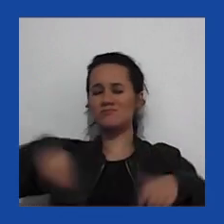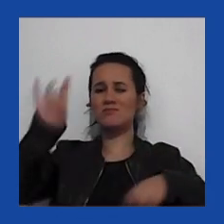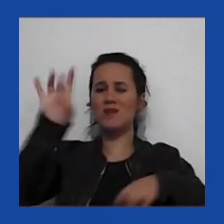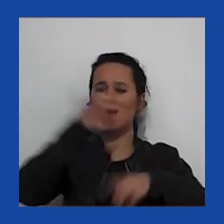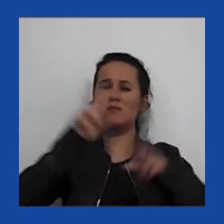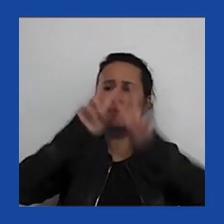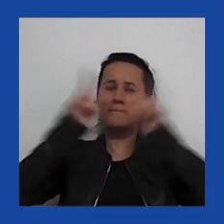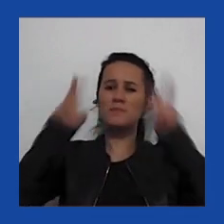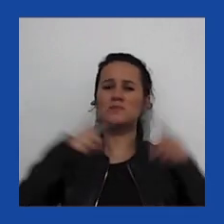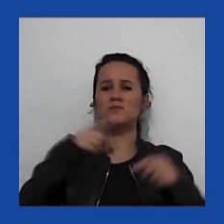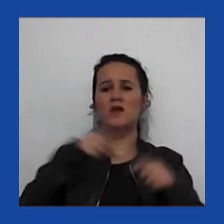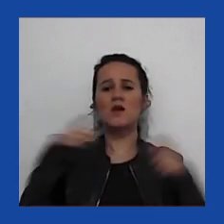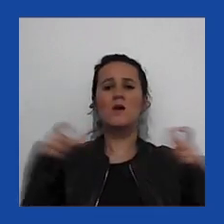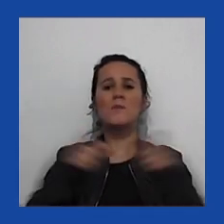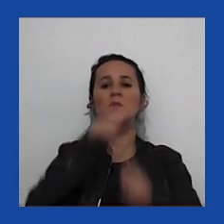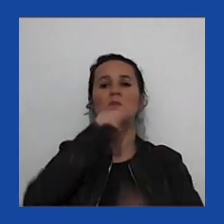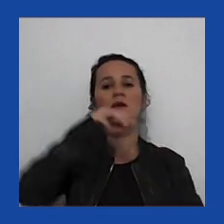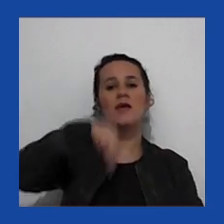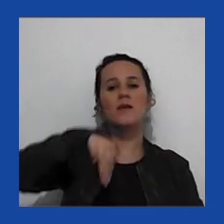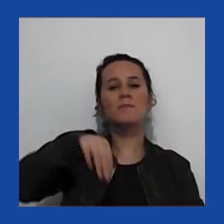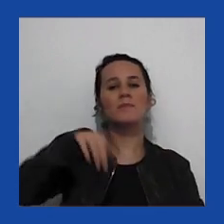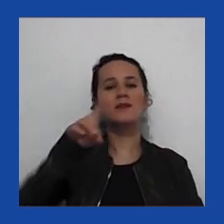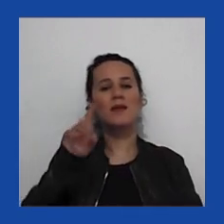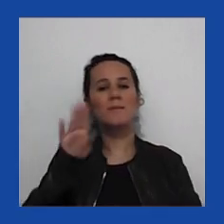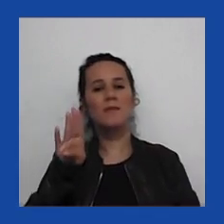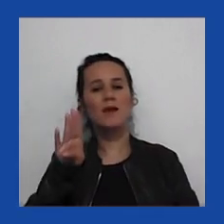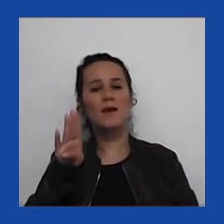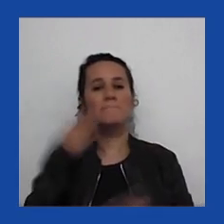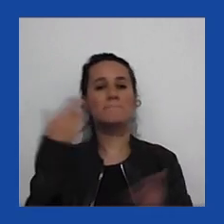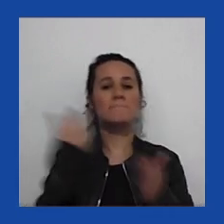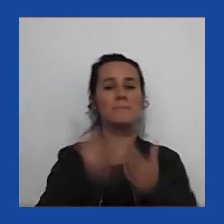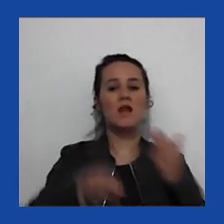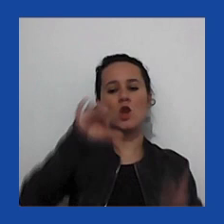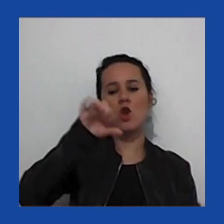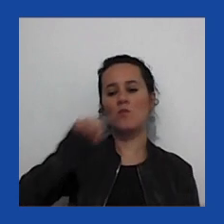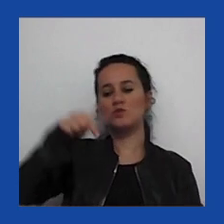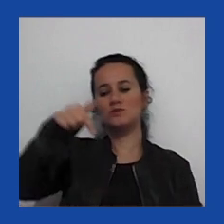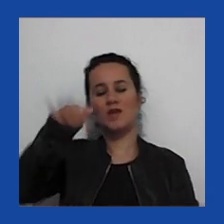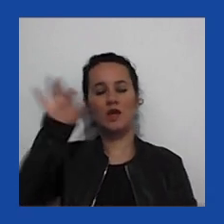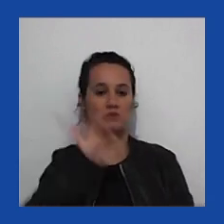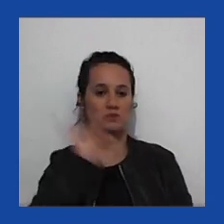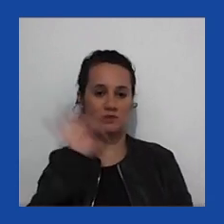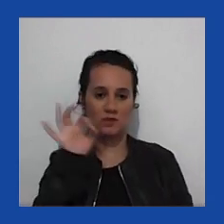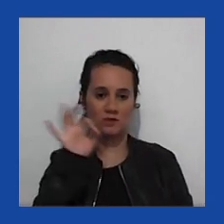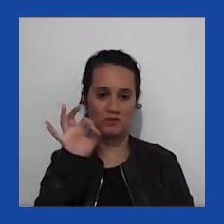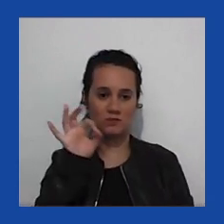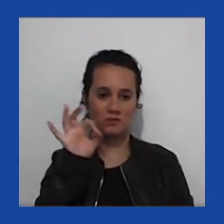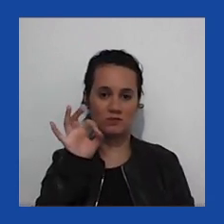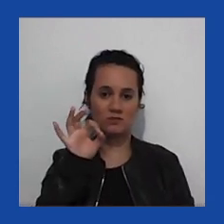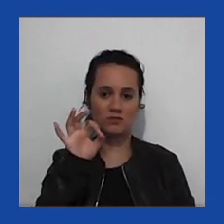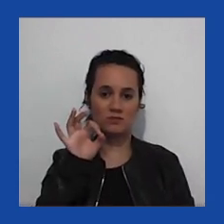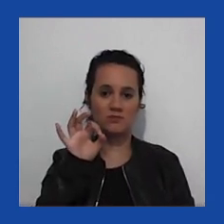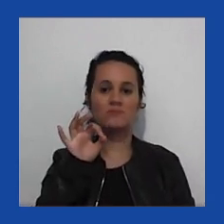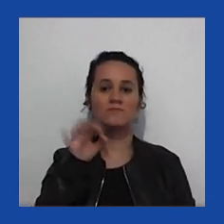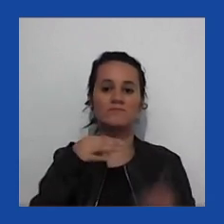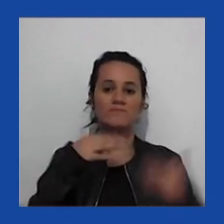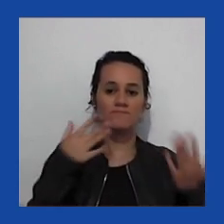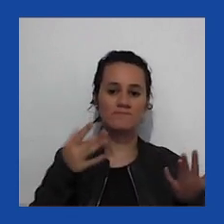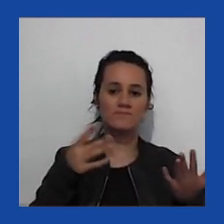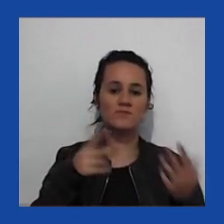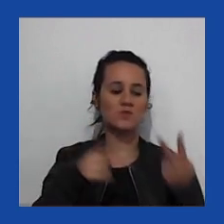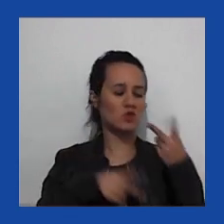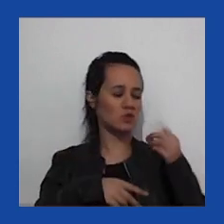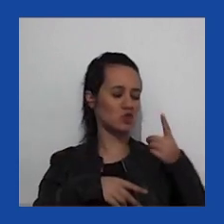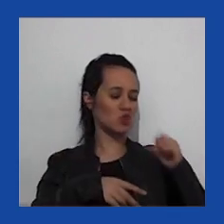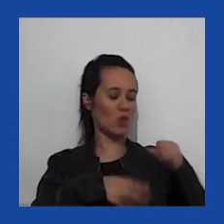encolhendo, por exemplo, o MDB perdeu 9,7% dos afiliados entre 2018 e 2020,